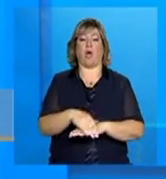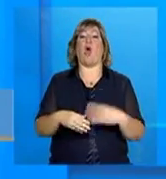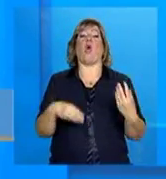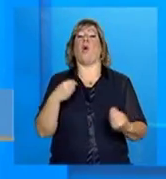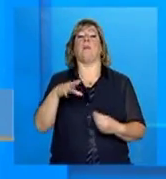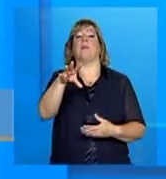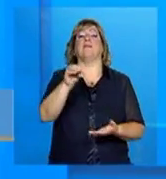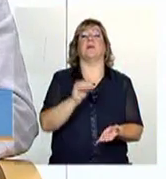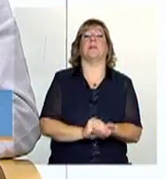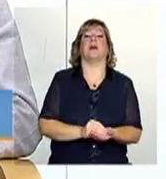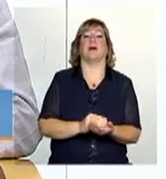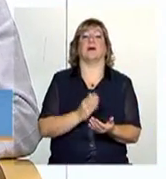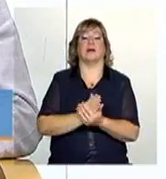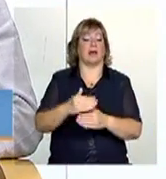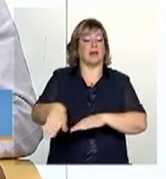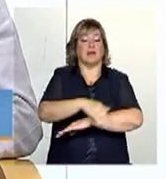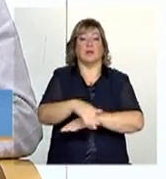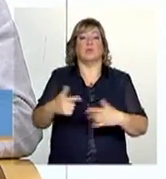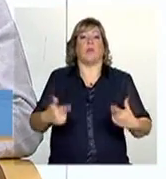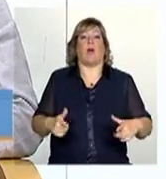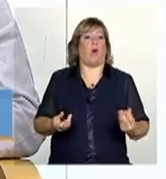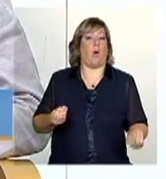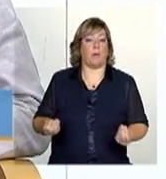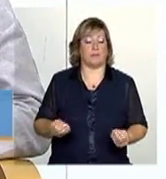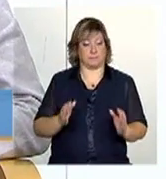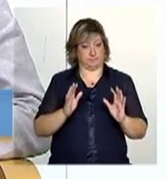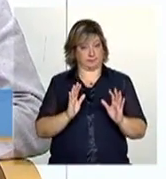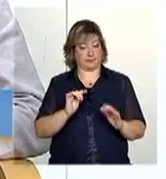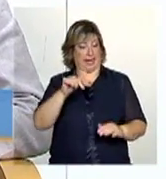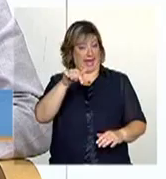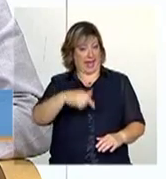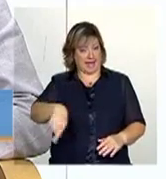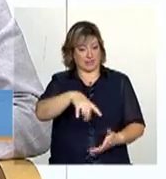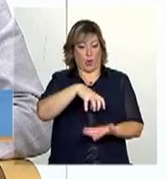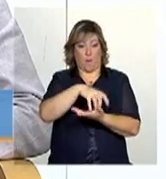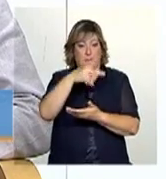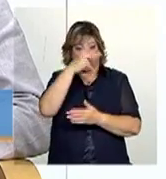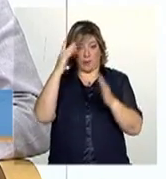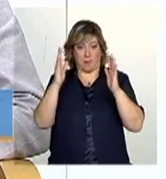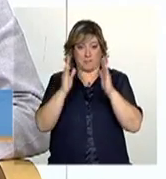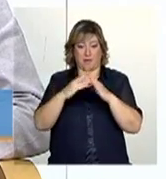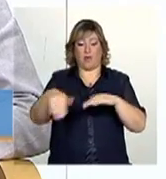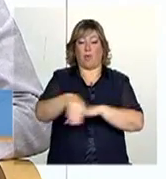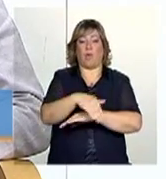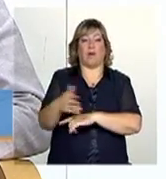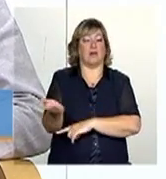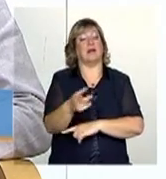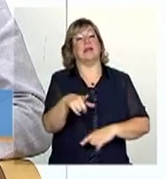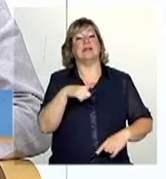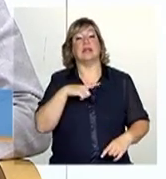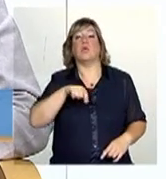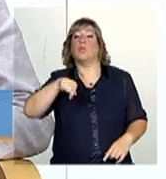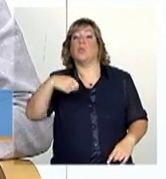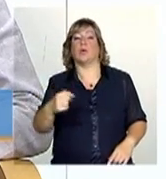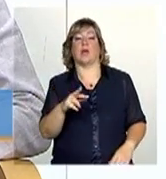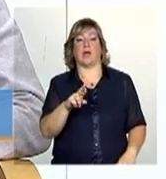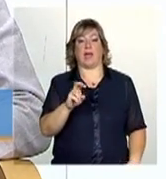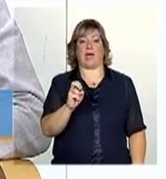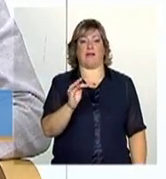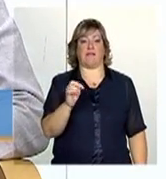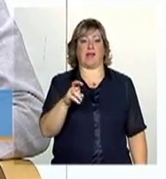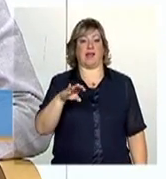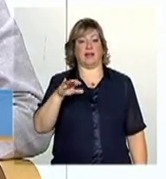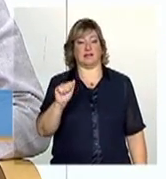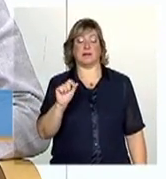como, Letícia? Bem, as pessoas em situação de rua, Adriana, elas são cadastradas em endereço de referência. Então elas podem ser